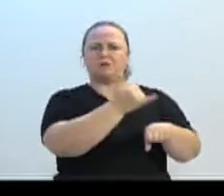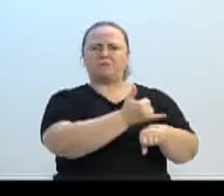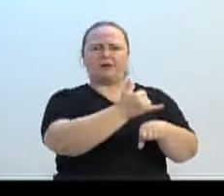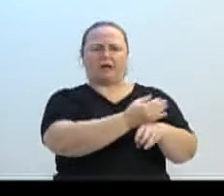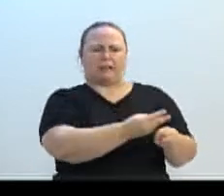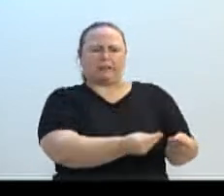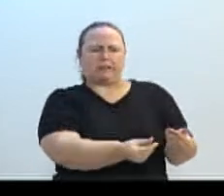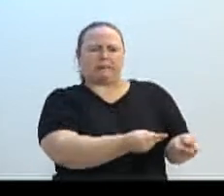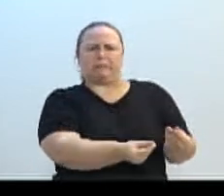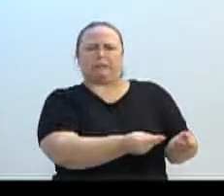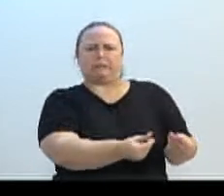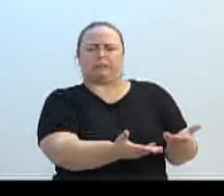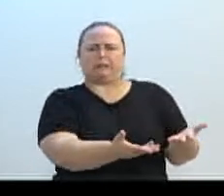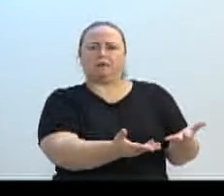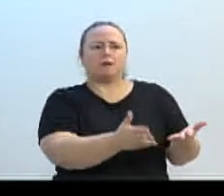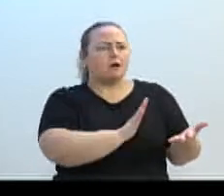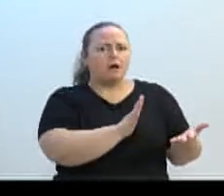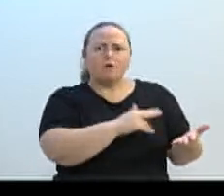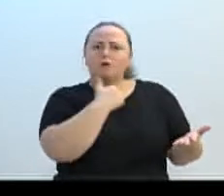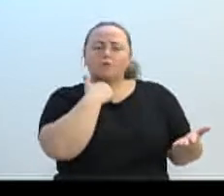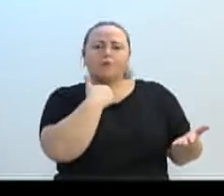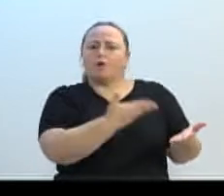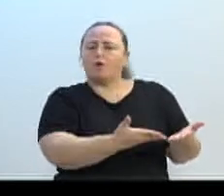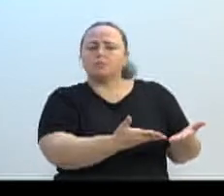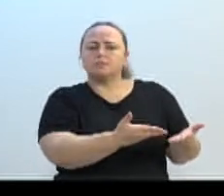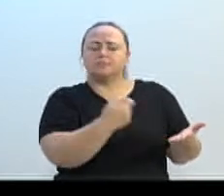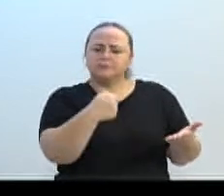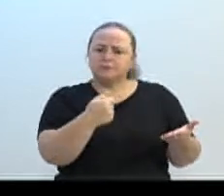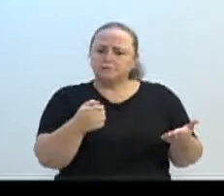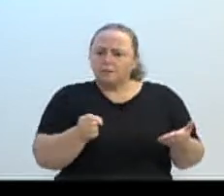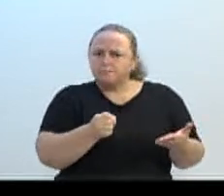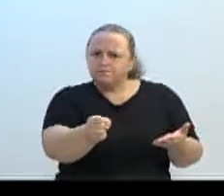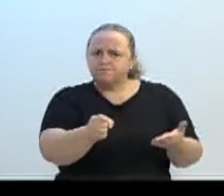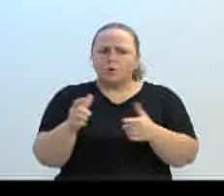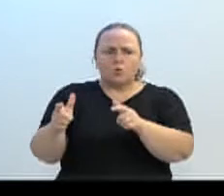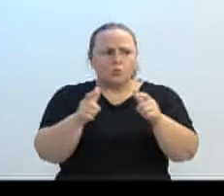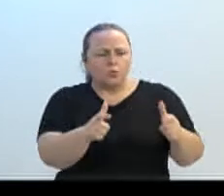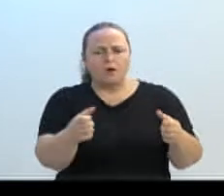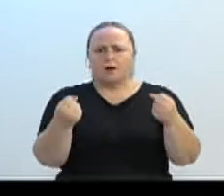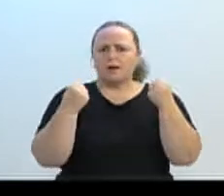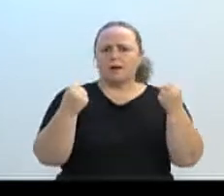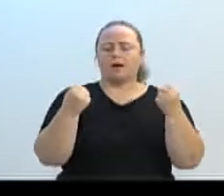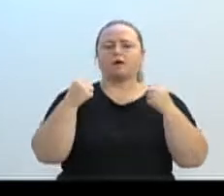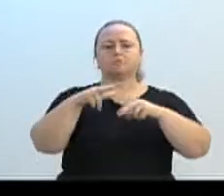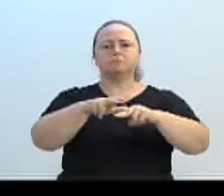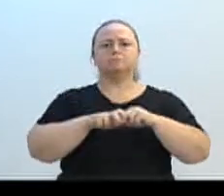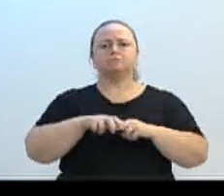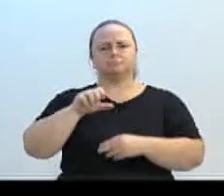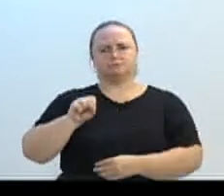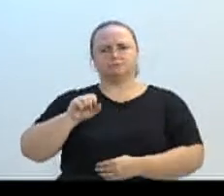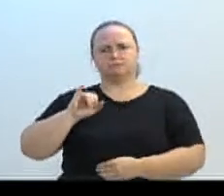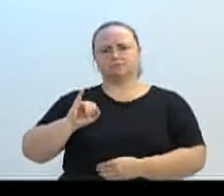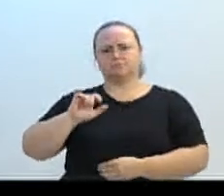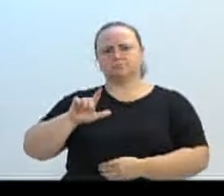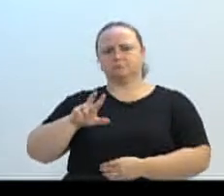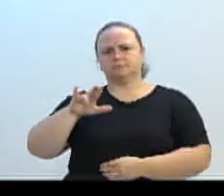DSU, essa academia. Então, Sílvia, valeu a pena a sua cobrança, valeu a pena,